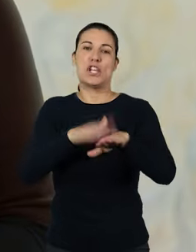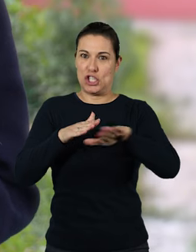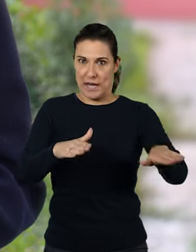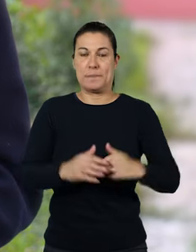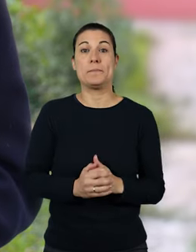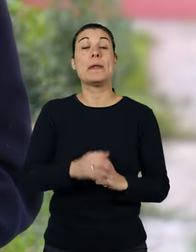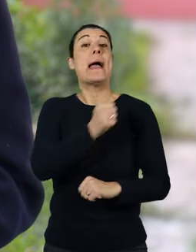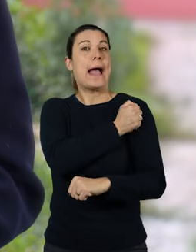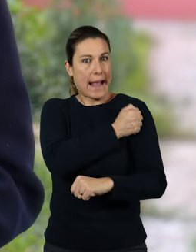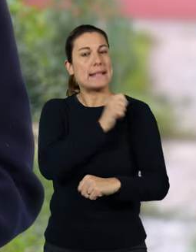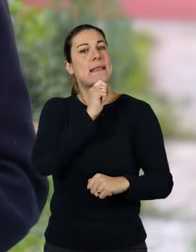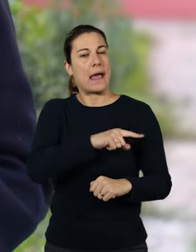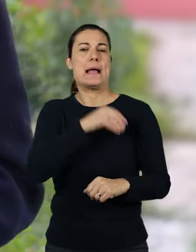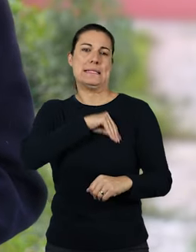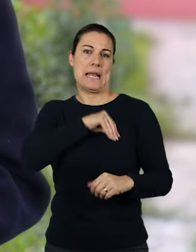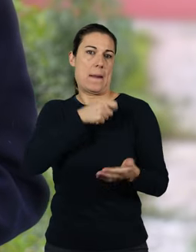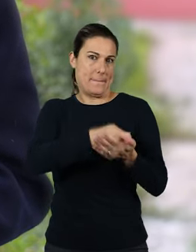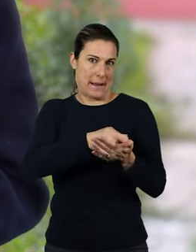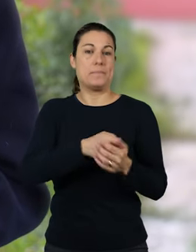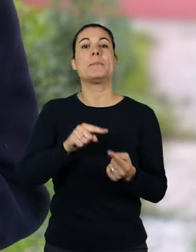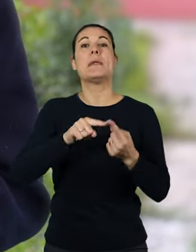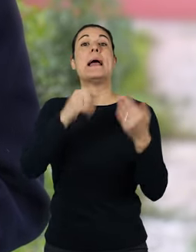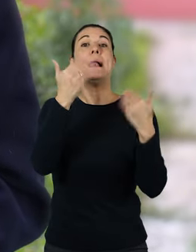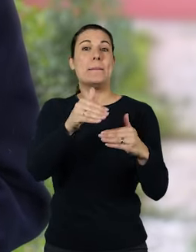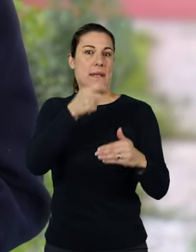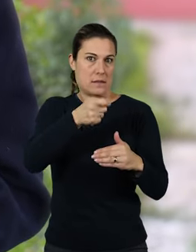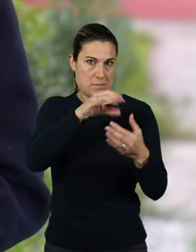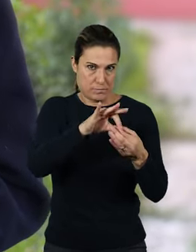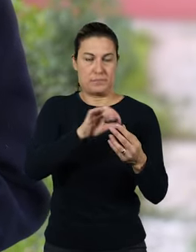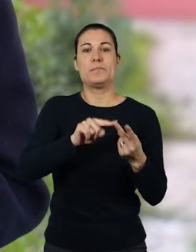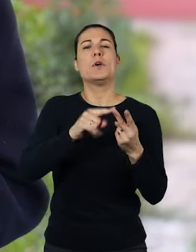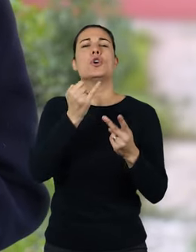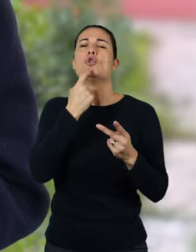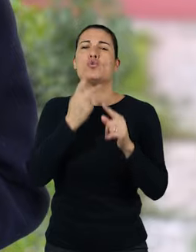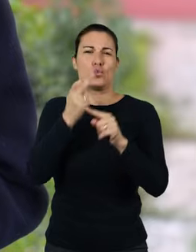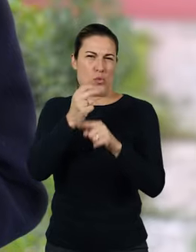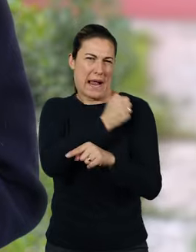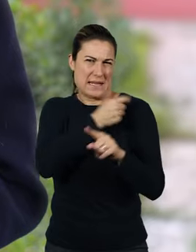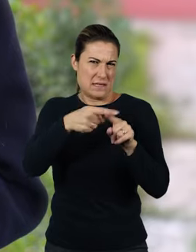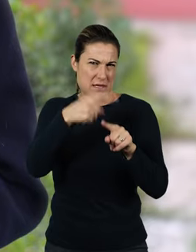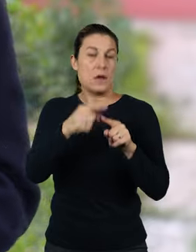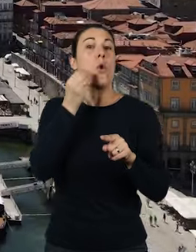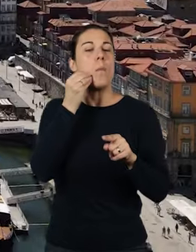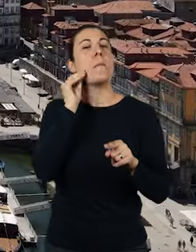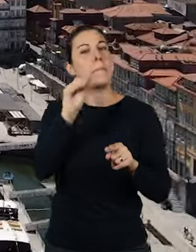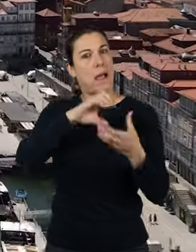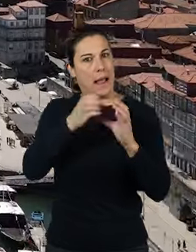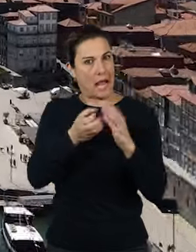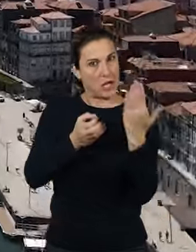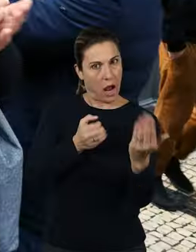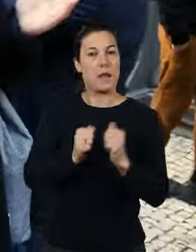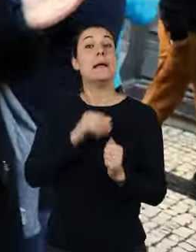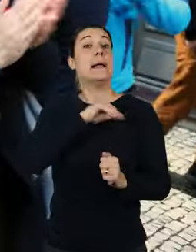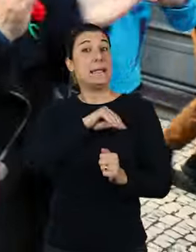esquerda. Vamos ter casas que os nossos salários podem pagar. Impor tetos nas rendas. Baixar os juros do crédito à habitação através da Caixa Geral de